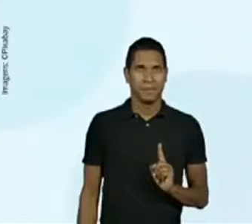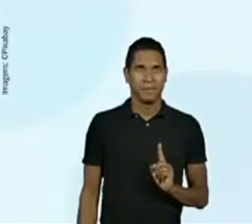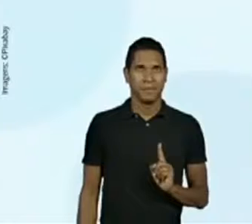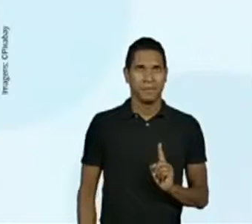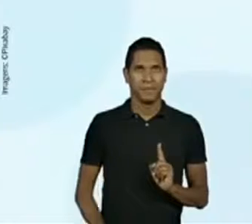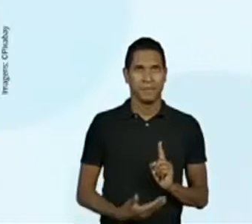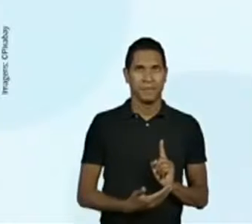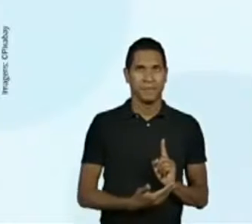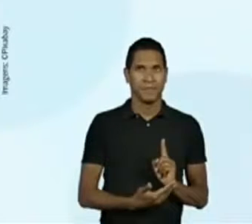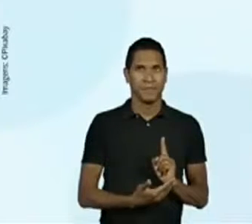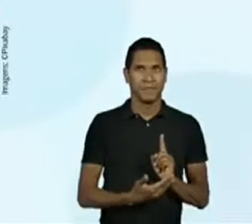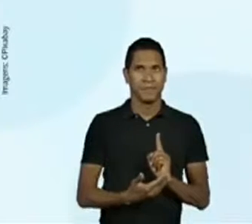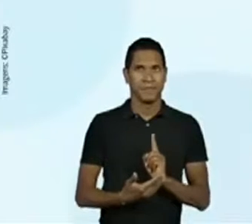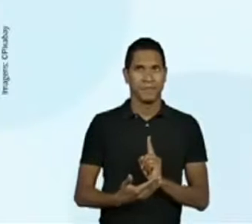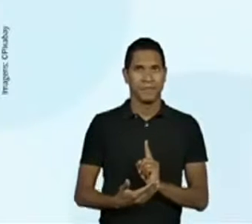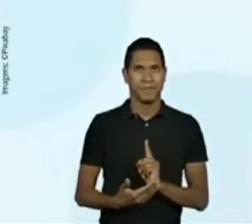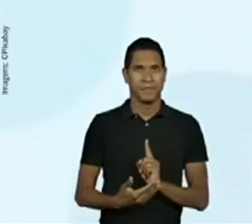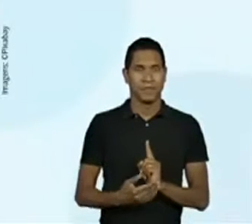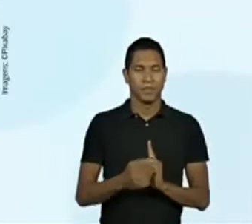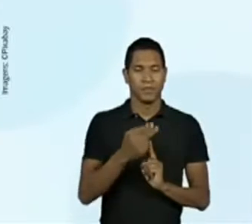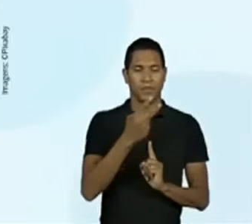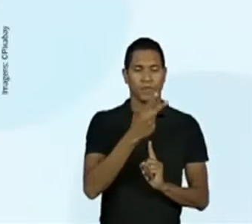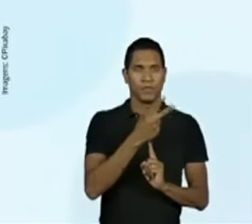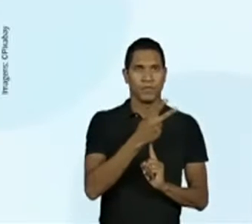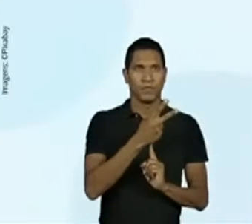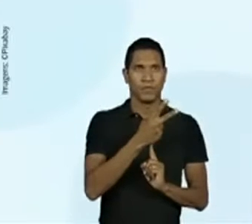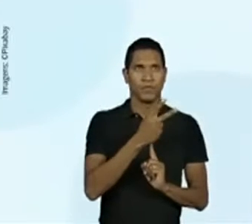Anterior ao 24, tenho 20.